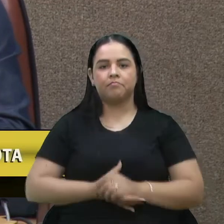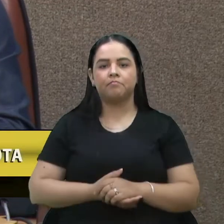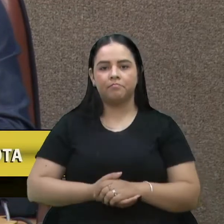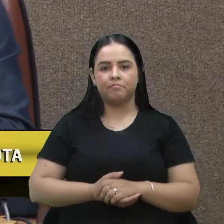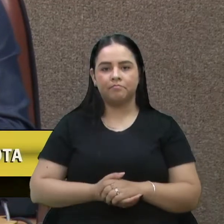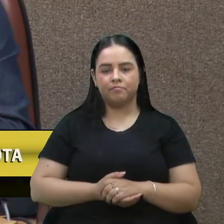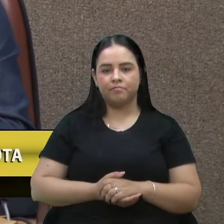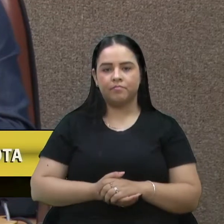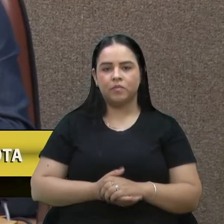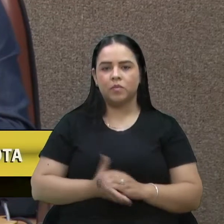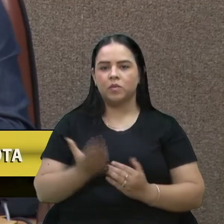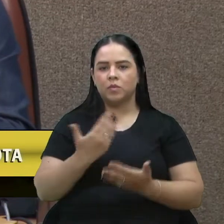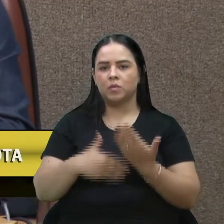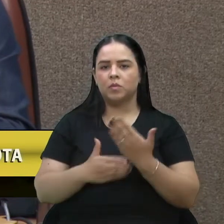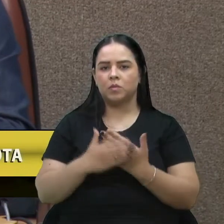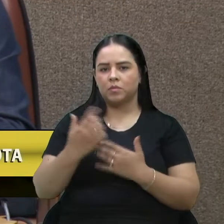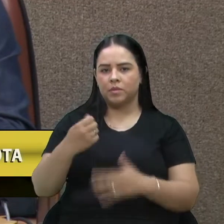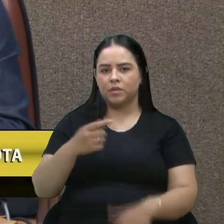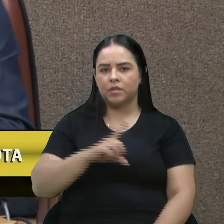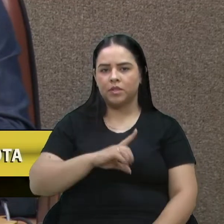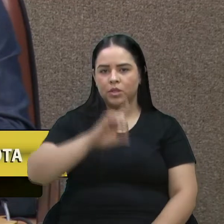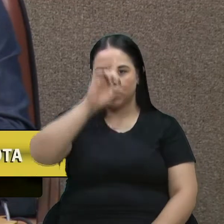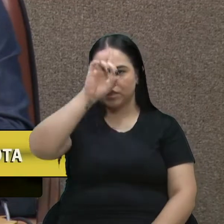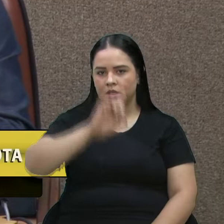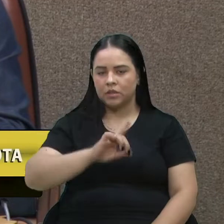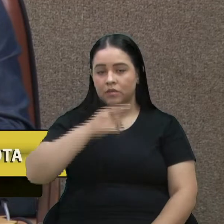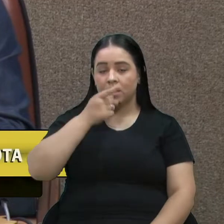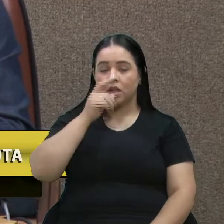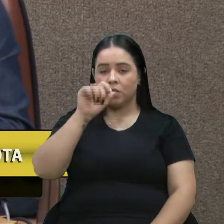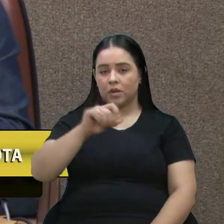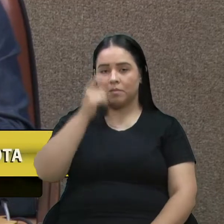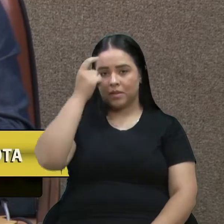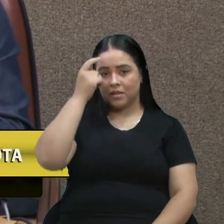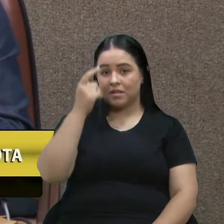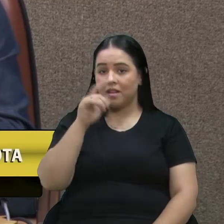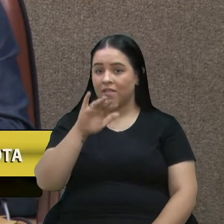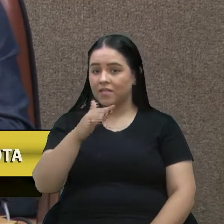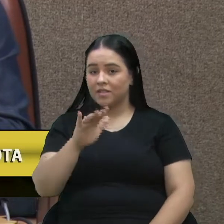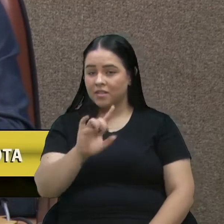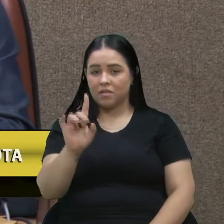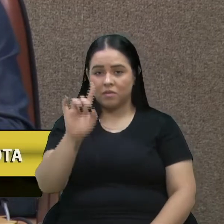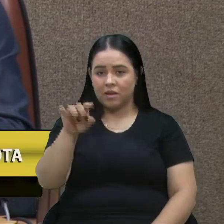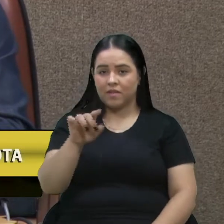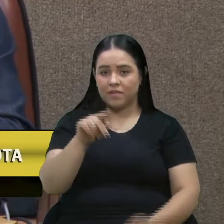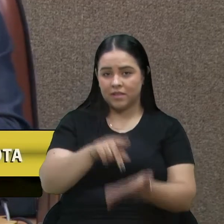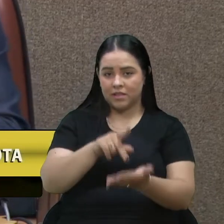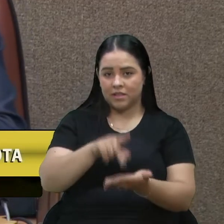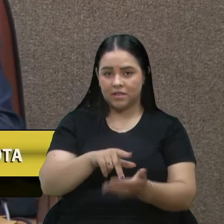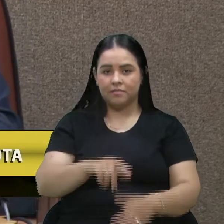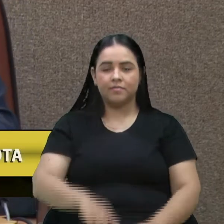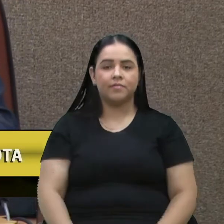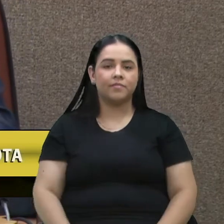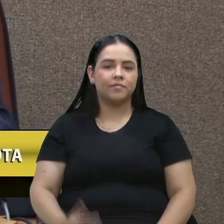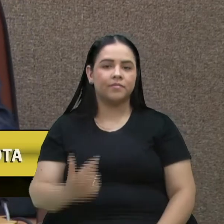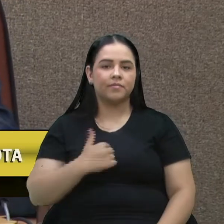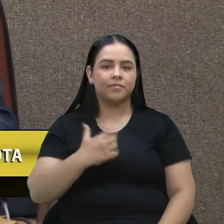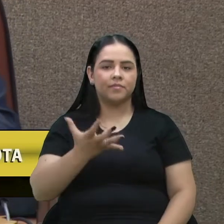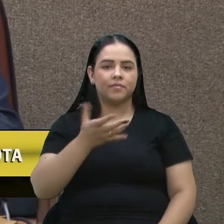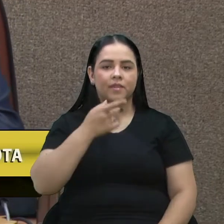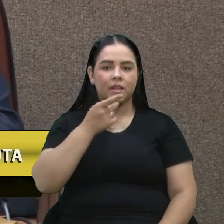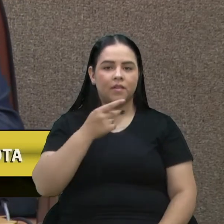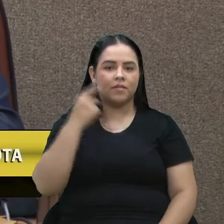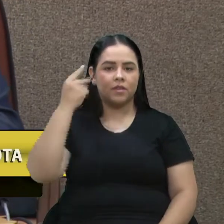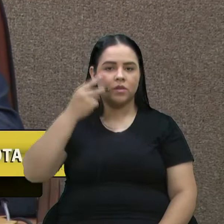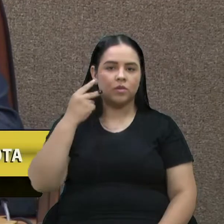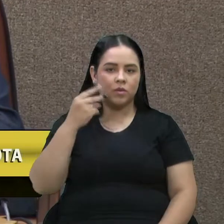direito de dizer o que pensam, mas nem sempre o que diz é a verdade. verdade. Então, eu quero dizer, vereador Bortola,